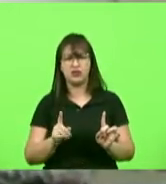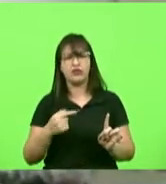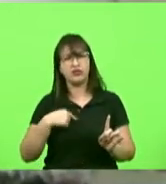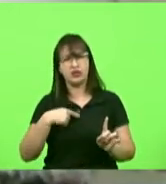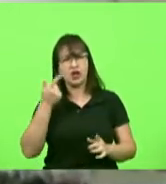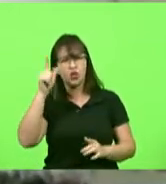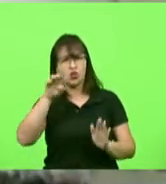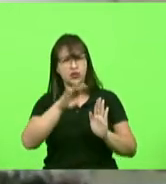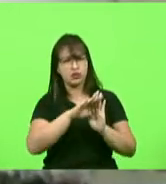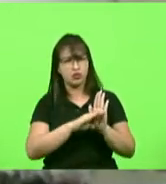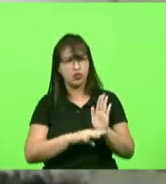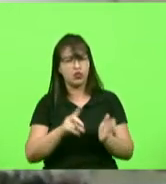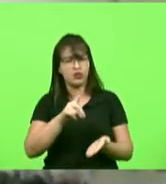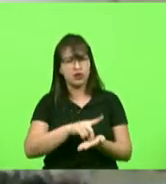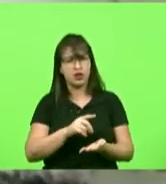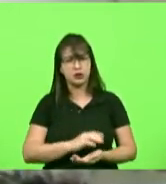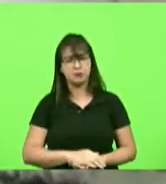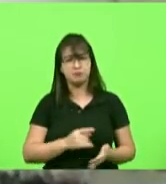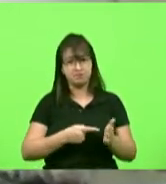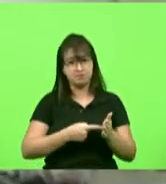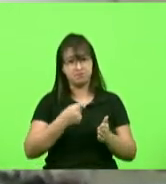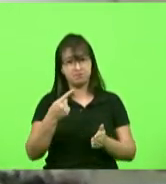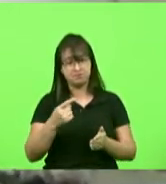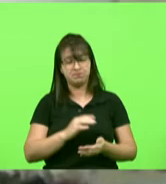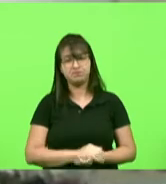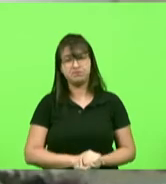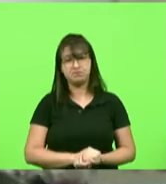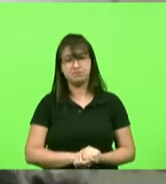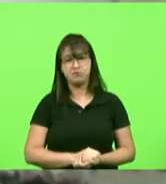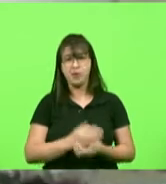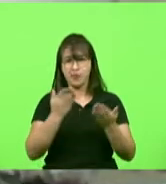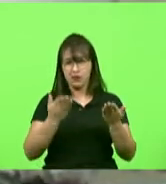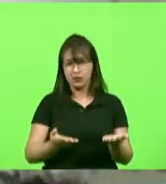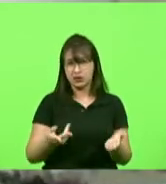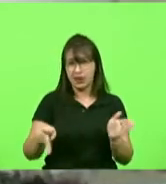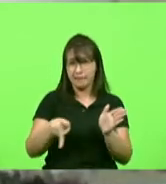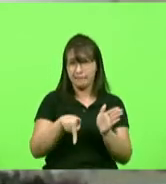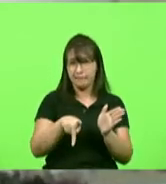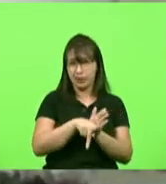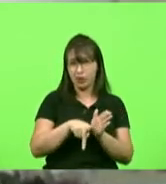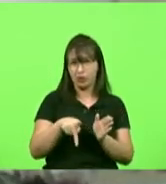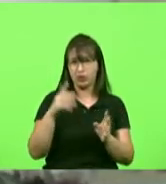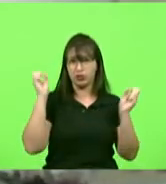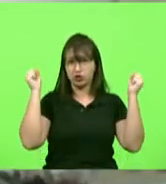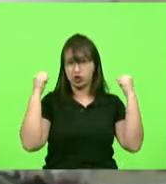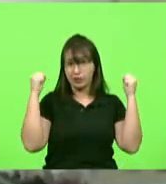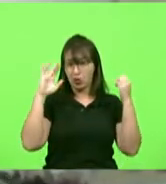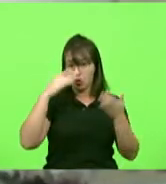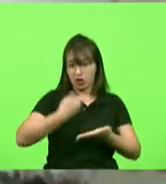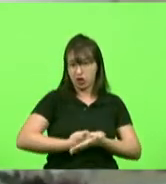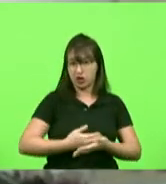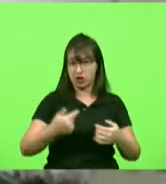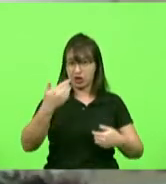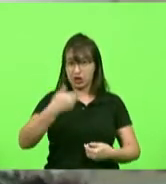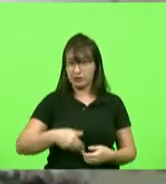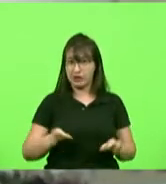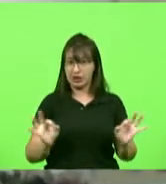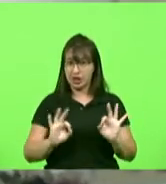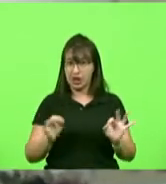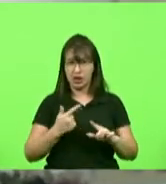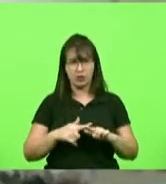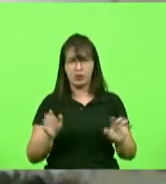primeiro aspecto que eu gostaria de trazer aqui para quem não é de Chapecó não quer acreditar na minha fala não tem problema